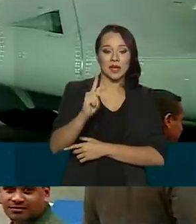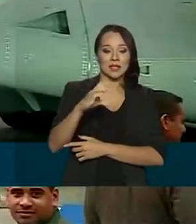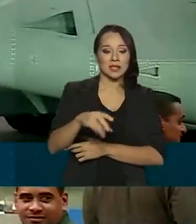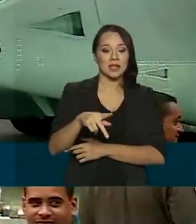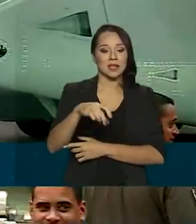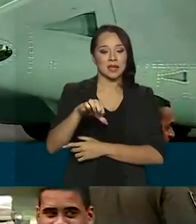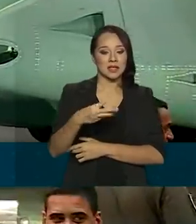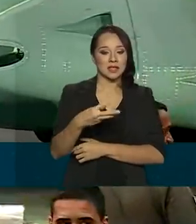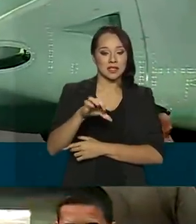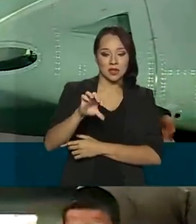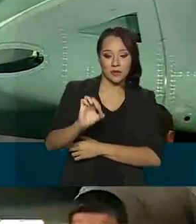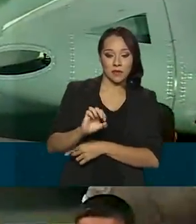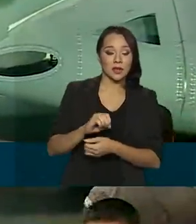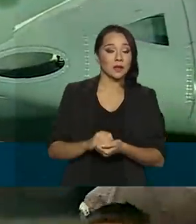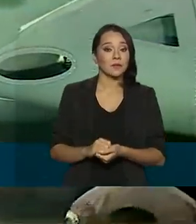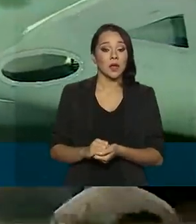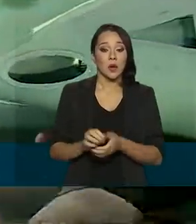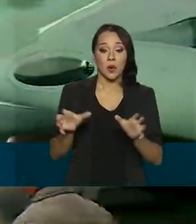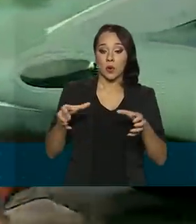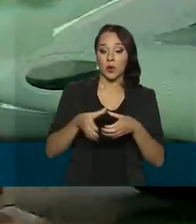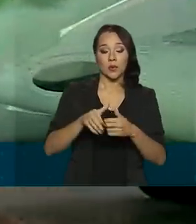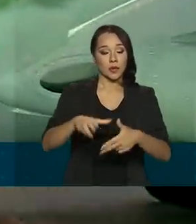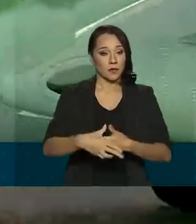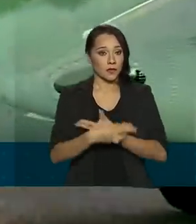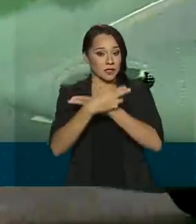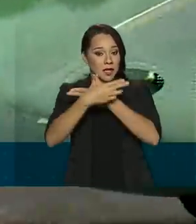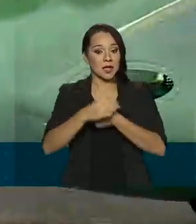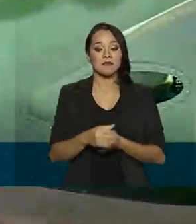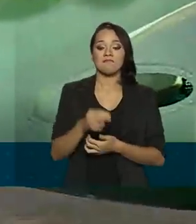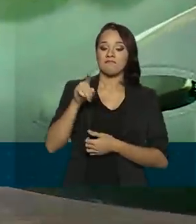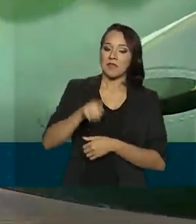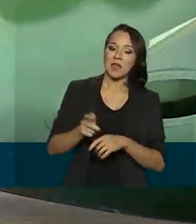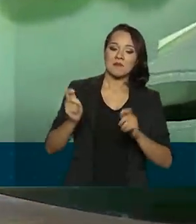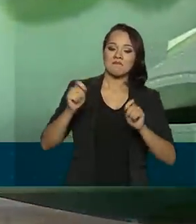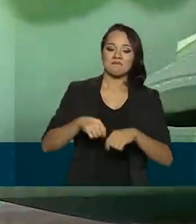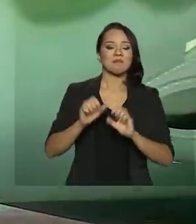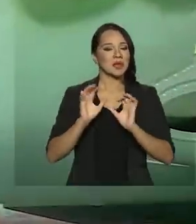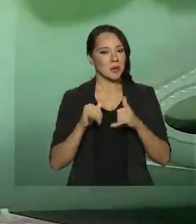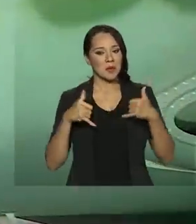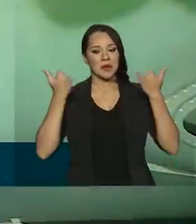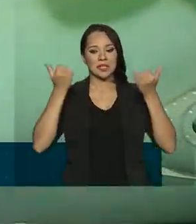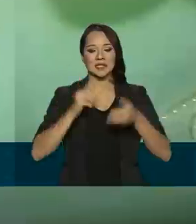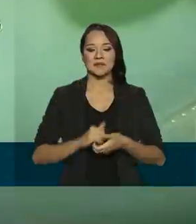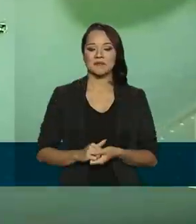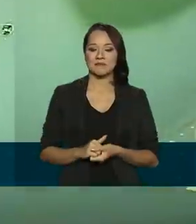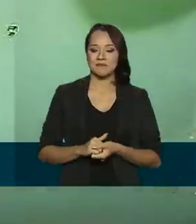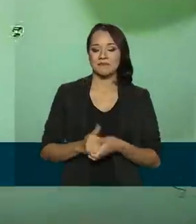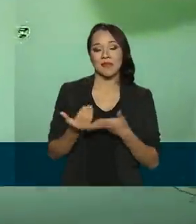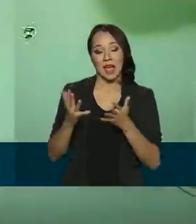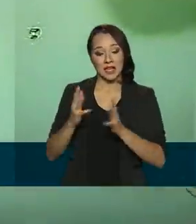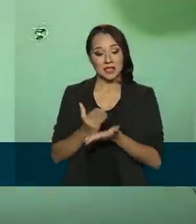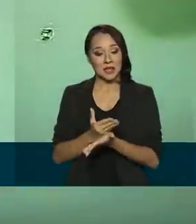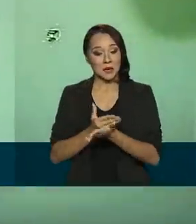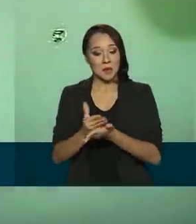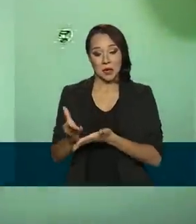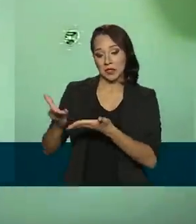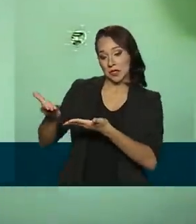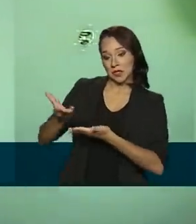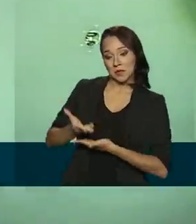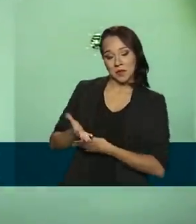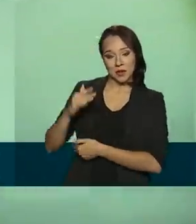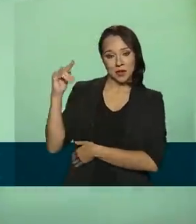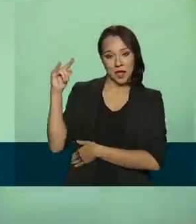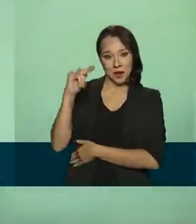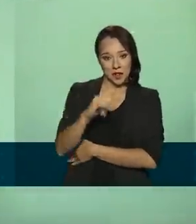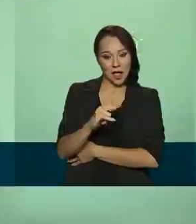-390 à frota da Força Aérea Brasileira é motivo de comemoração. A cerimônia de recebimento da